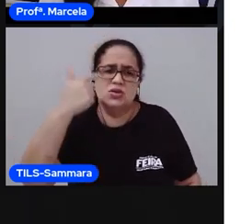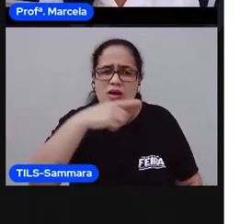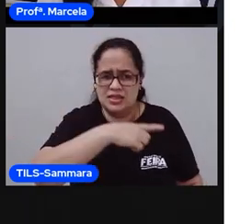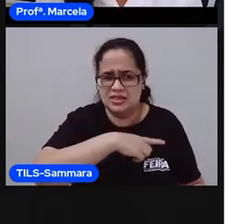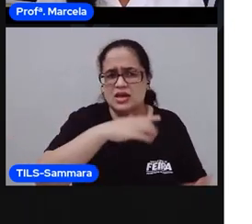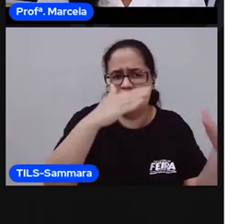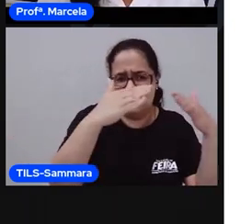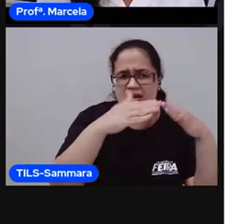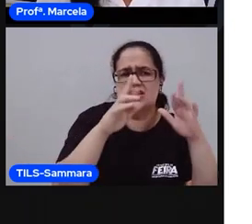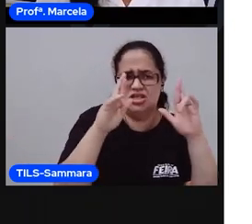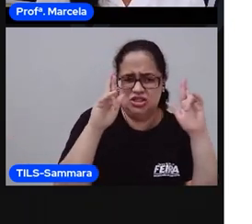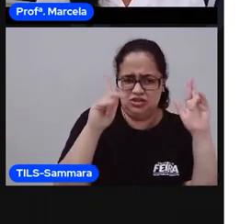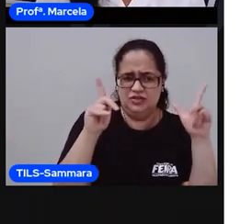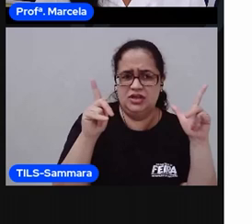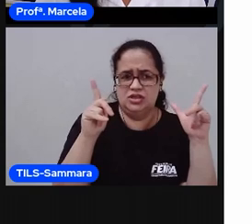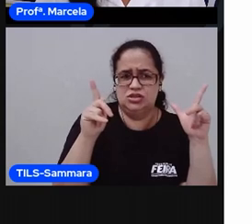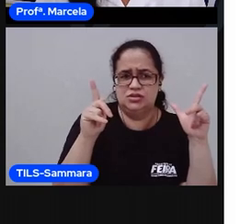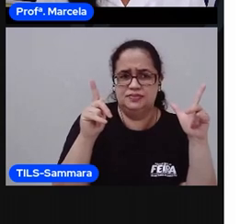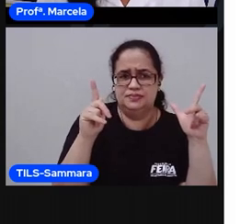diferente?